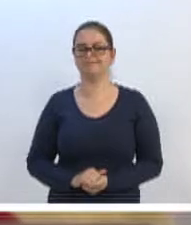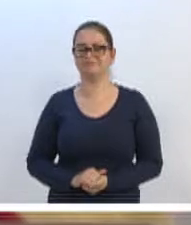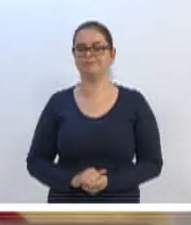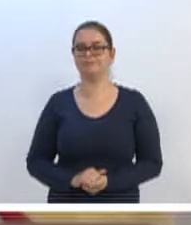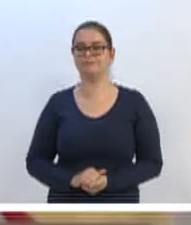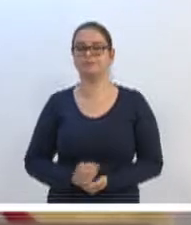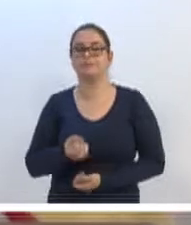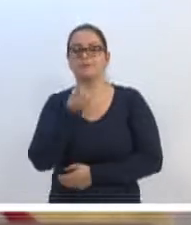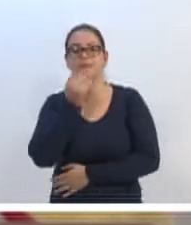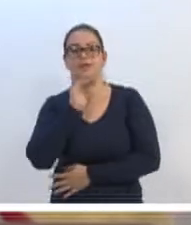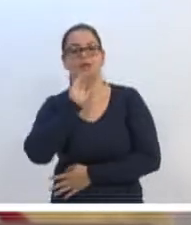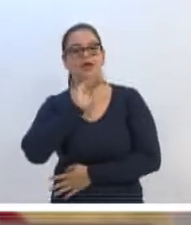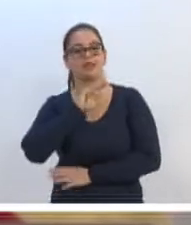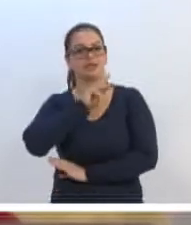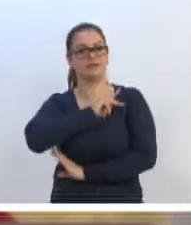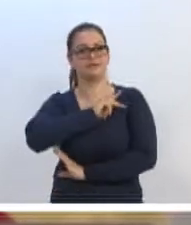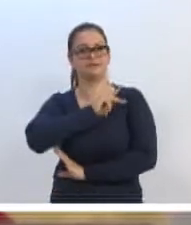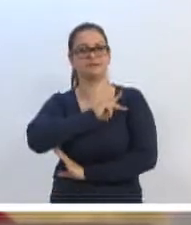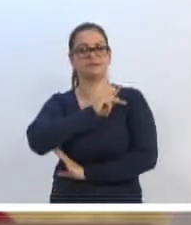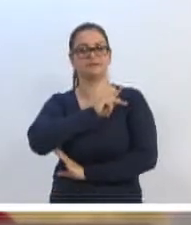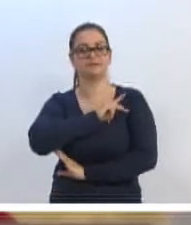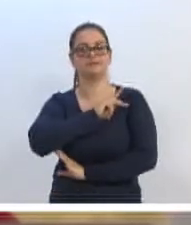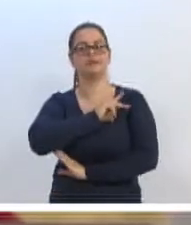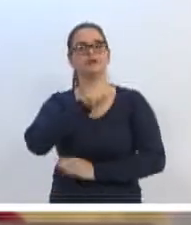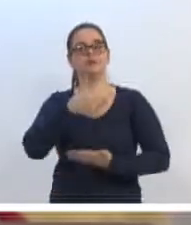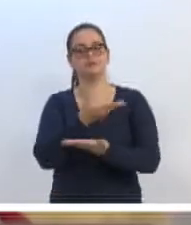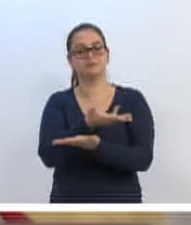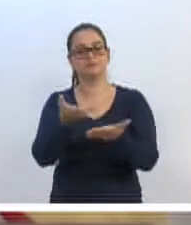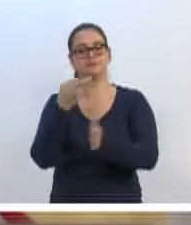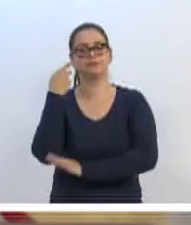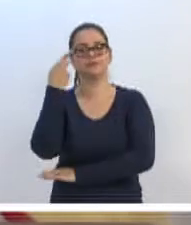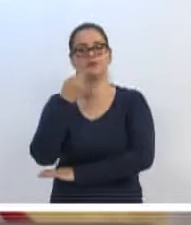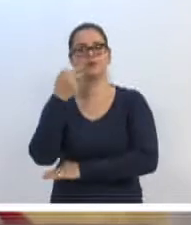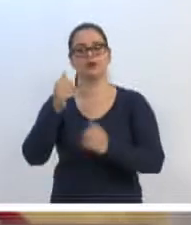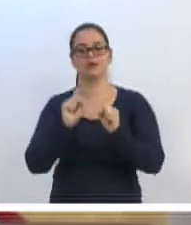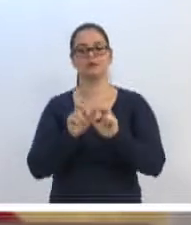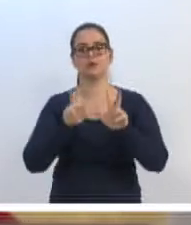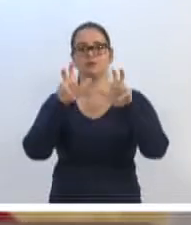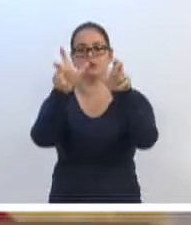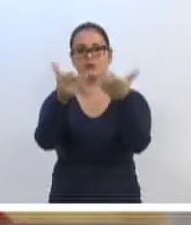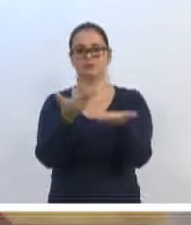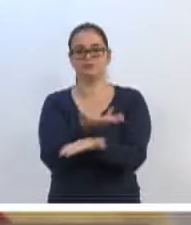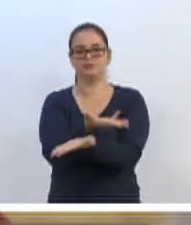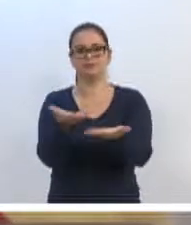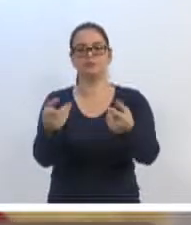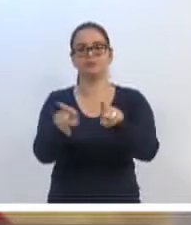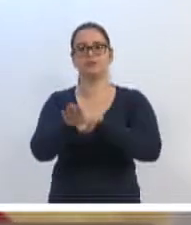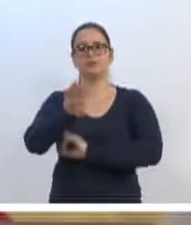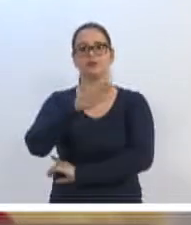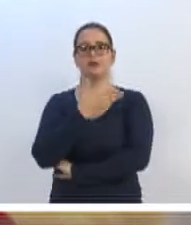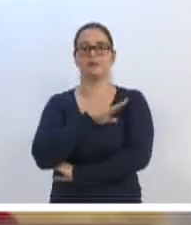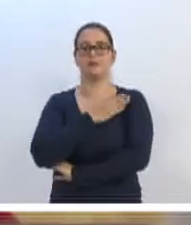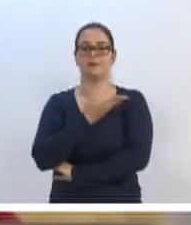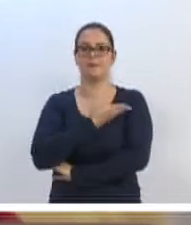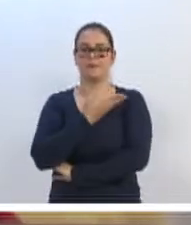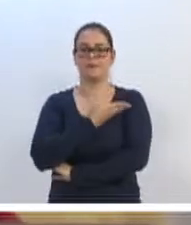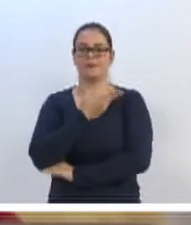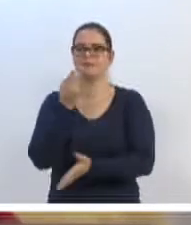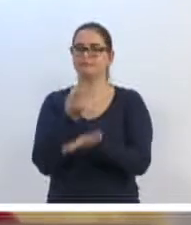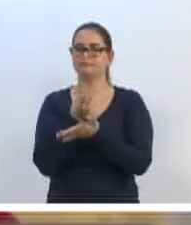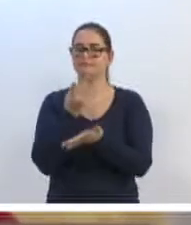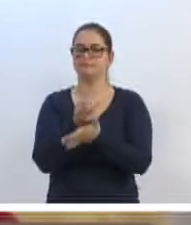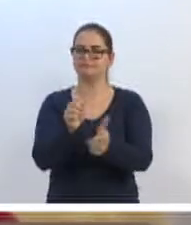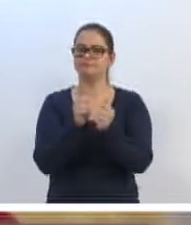Muito boa tarde, senhor presidente, demais vereadores, quem nos acompanha na plenária, nosso amigo, também sempre aqui junto